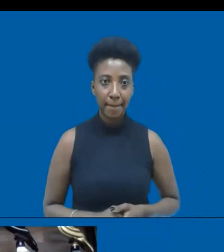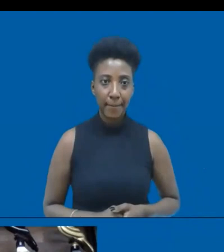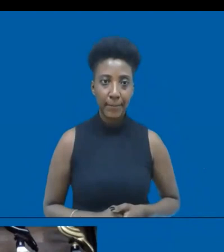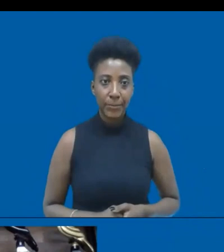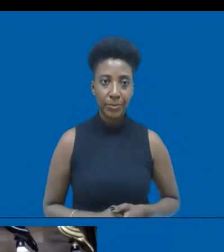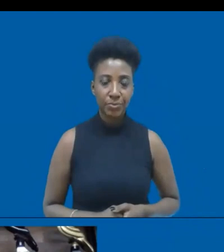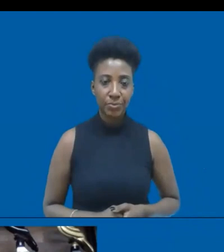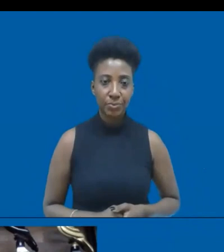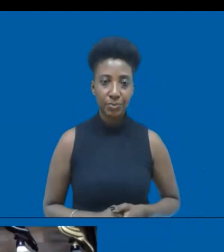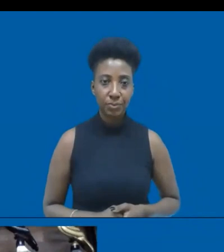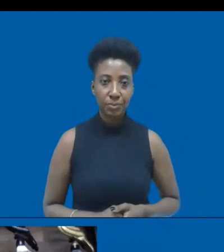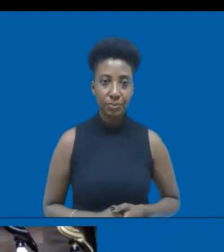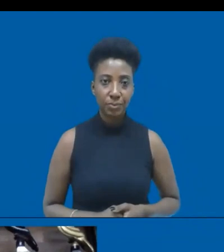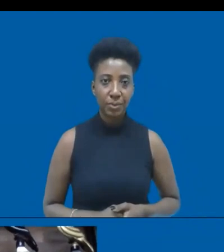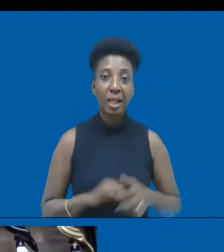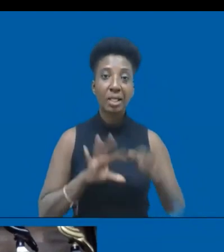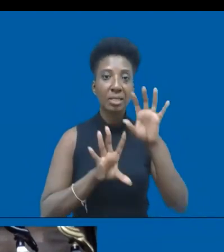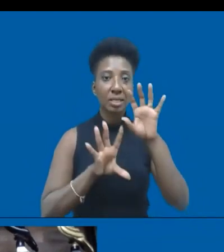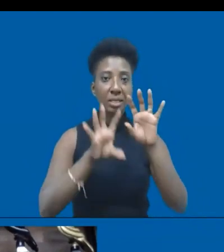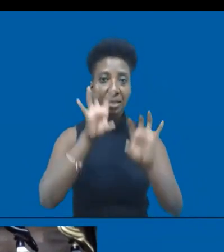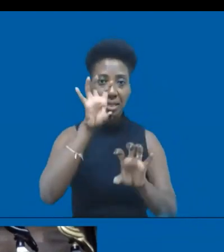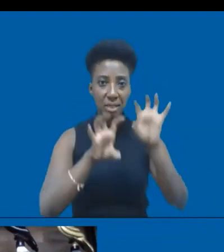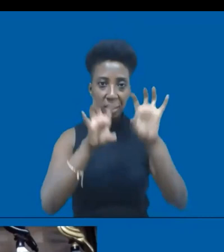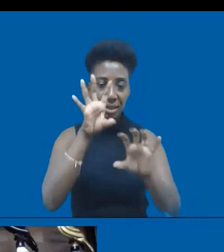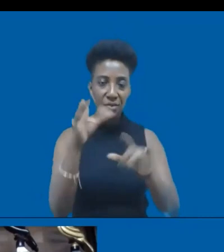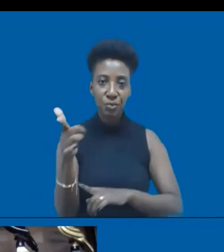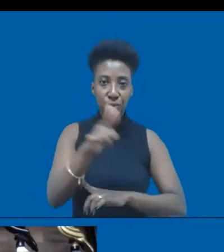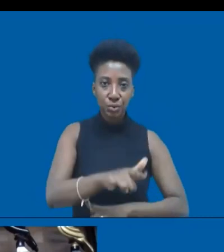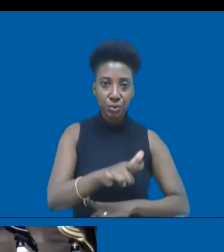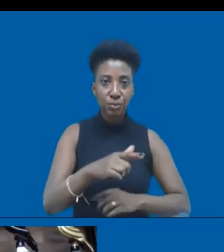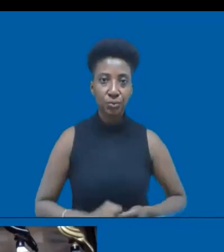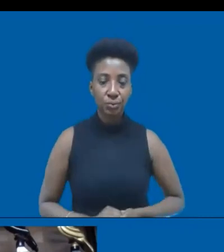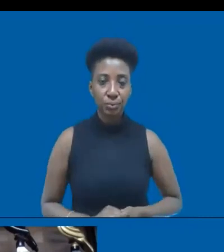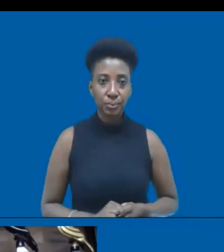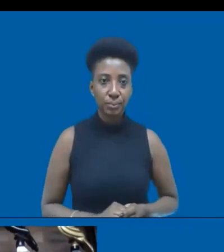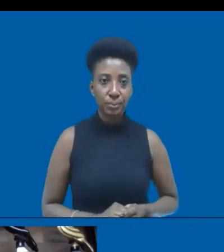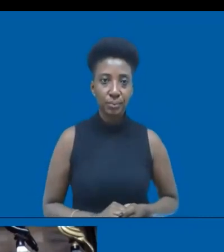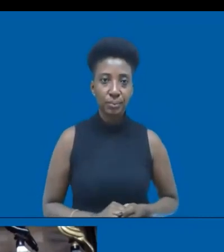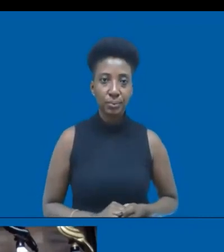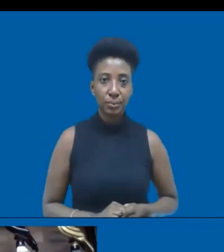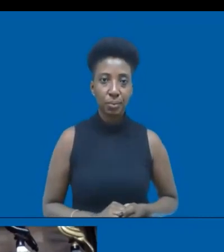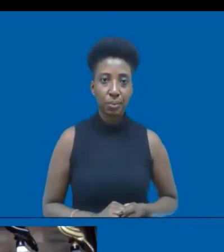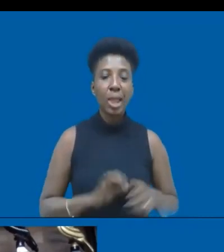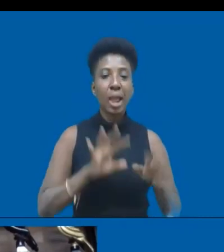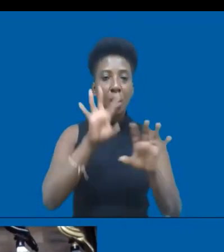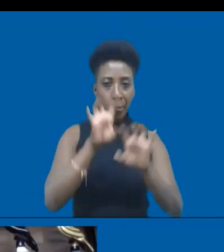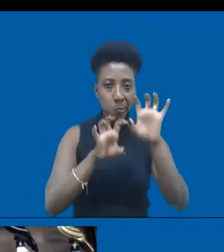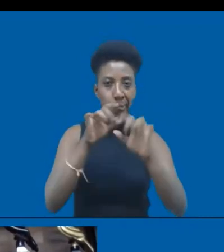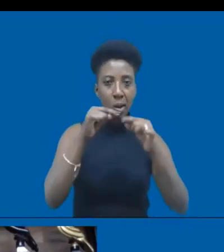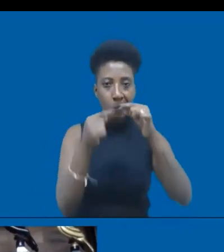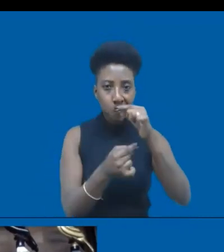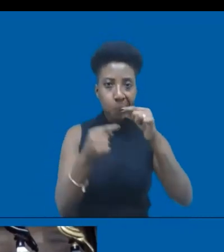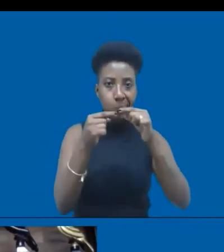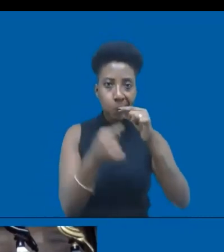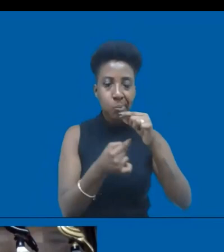ela travou novamente. Tem uma travada de novo, Bulba. Estão continuando. Eles têm o pé